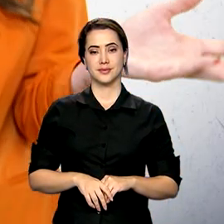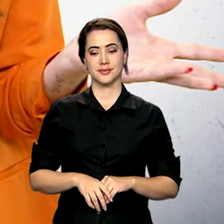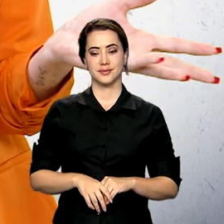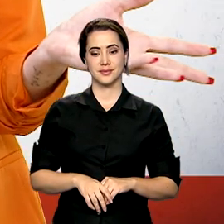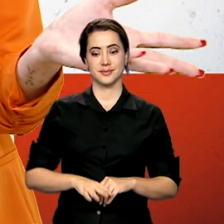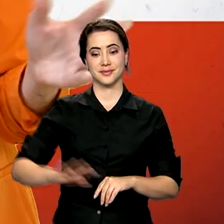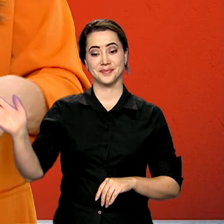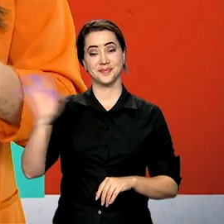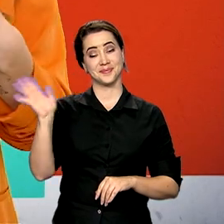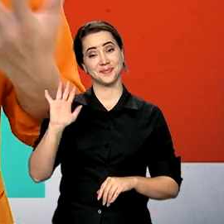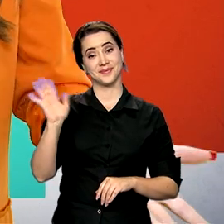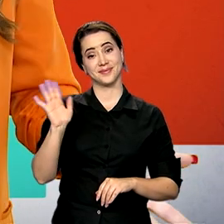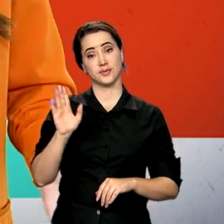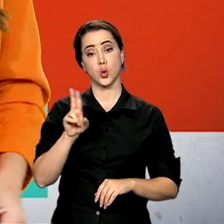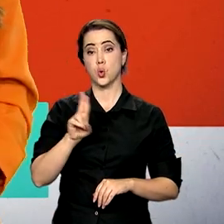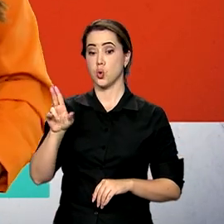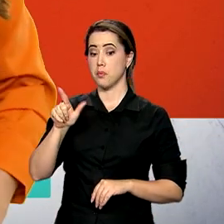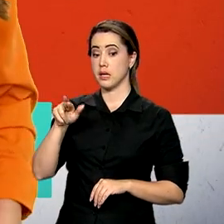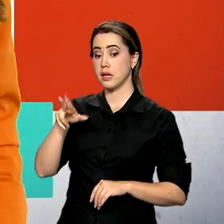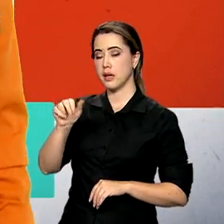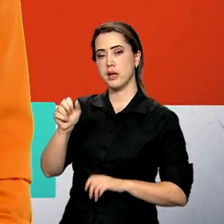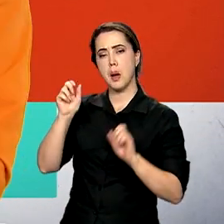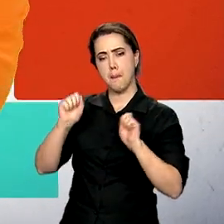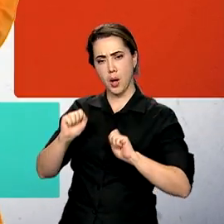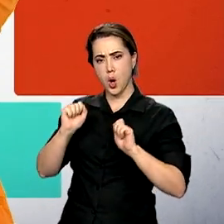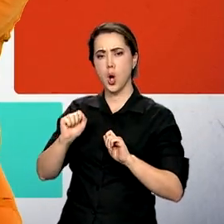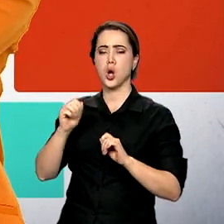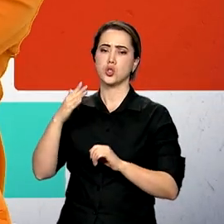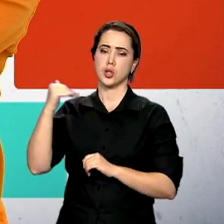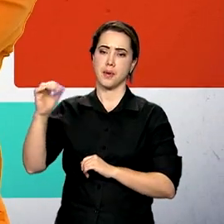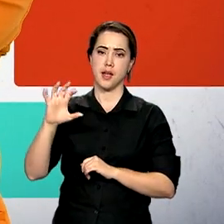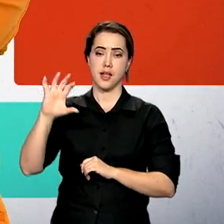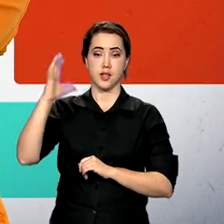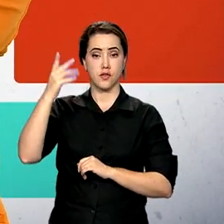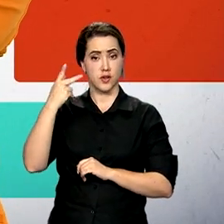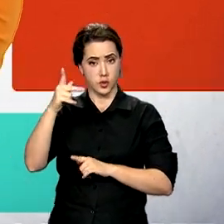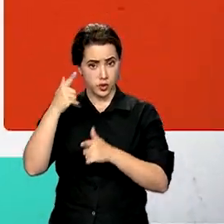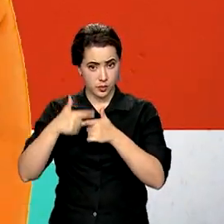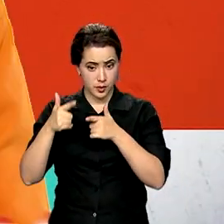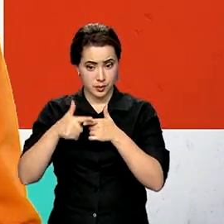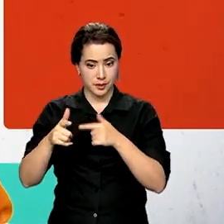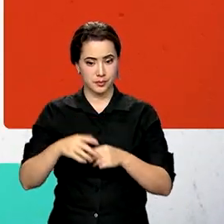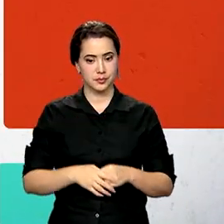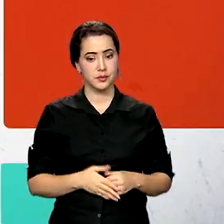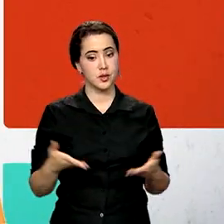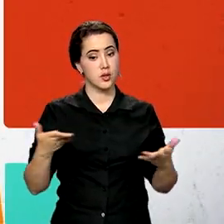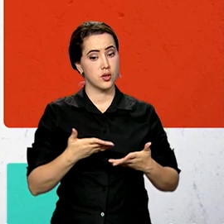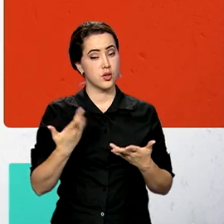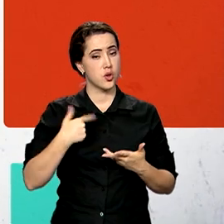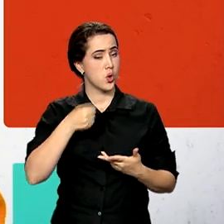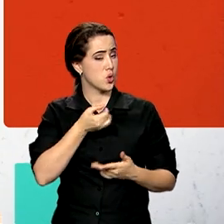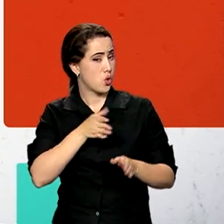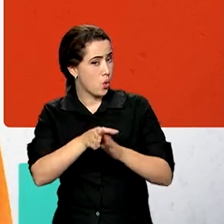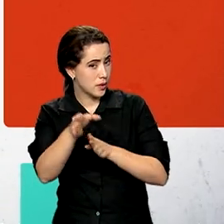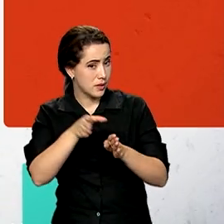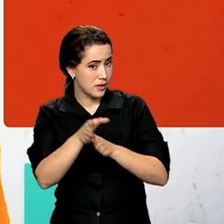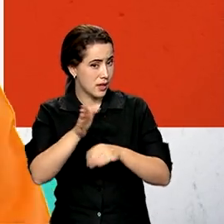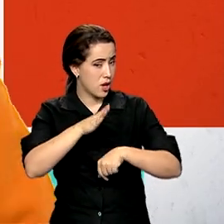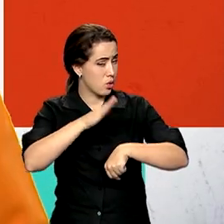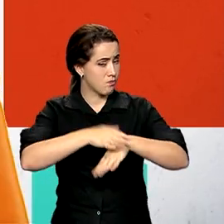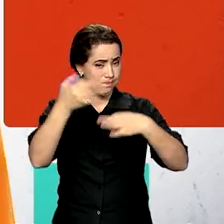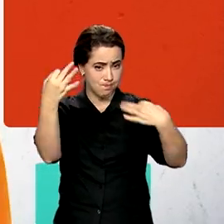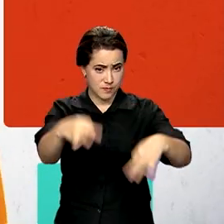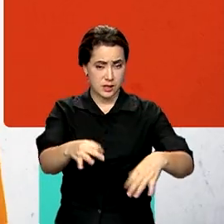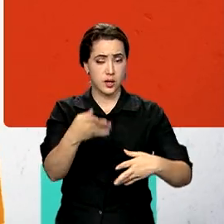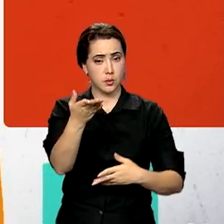Olá, meu nome é Lilia, mas pode me chamar de solução de seus problemas. Hoje eu estou cheia de dicas da hora pra você